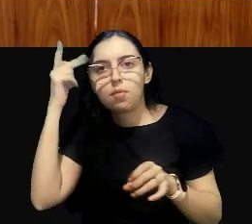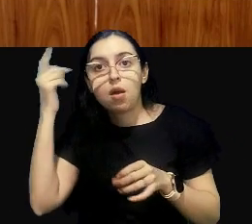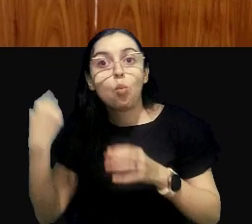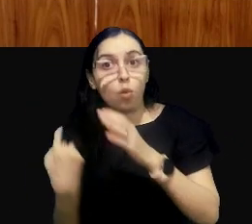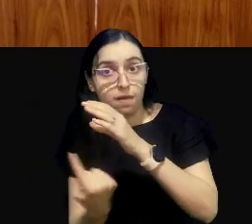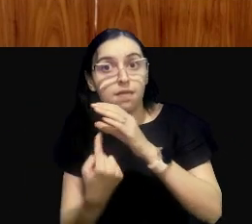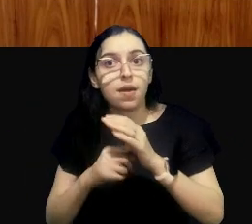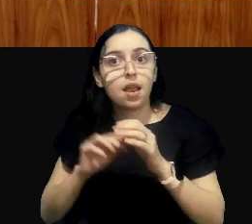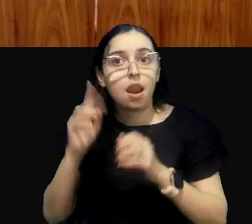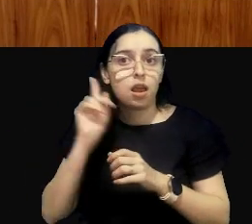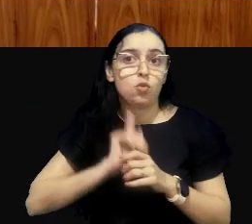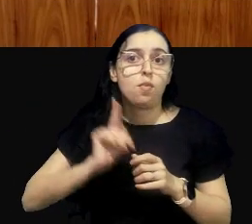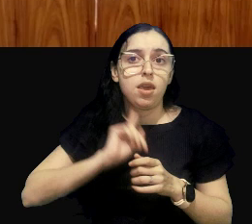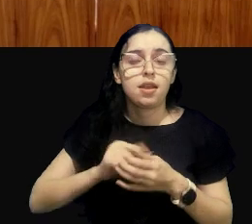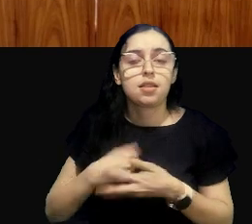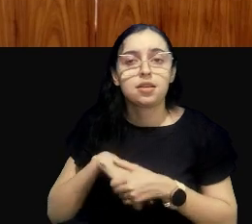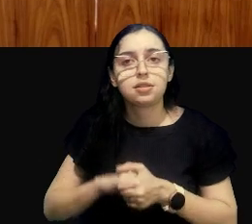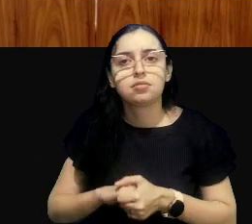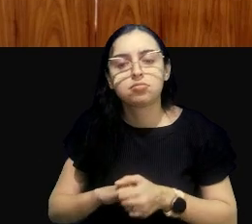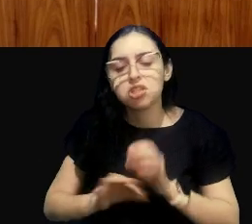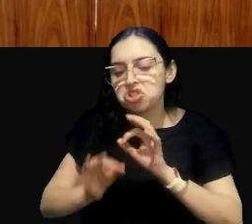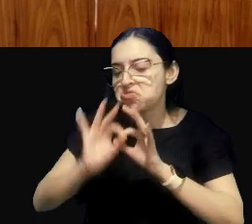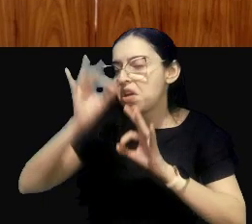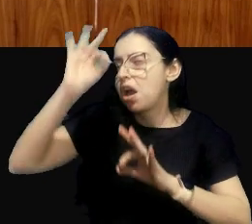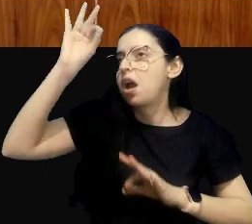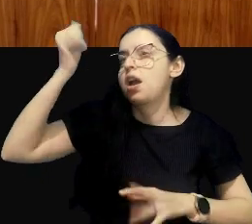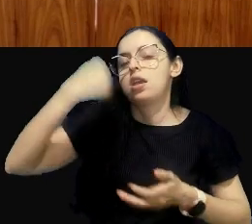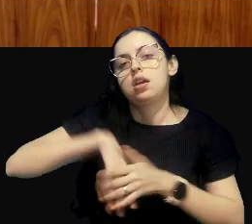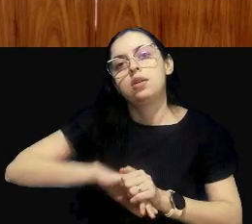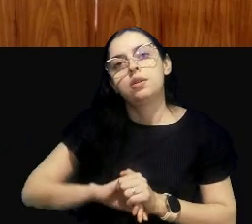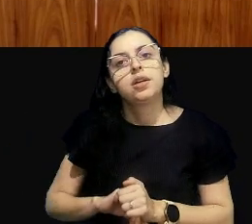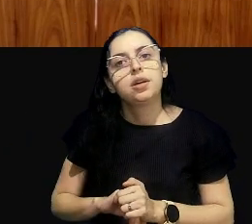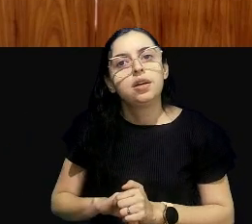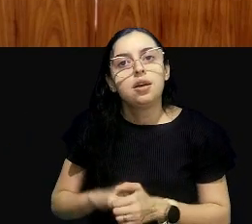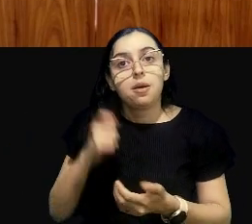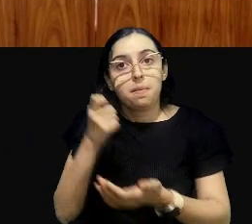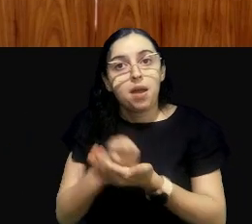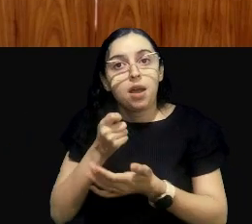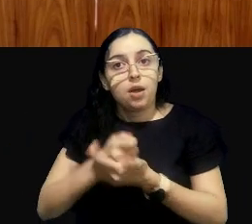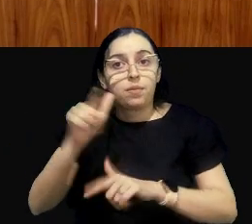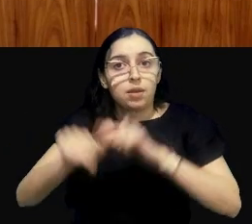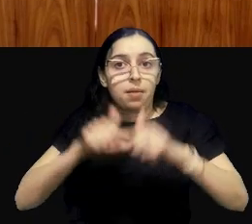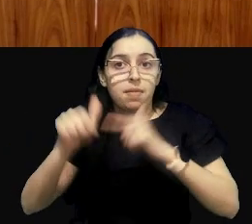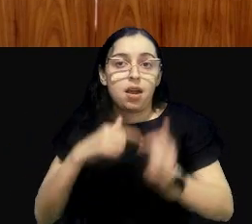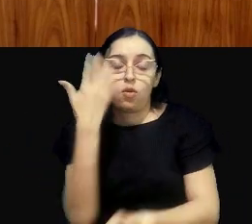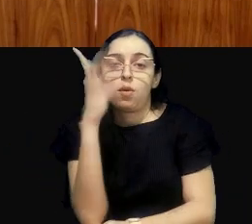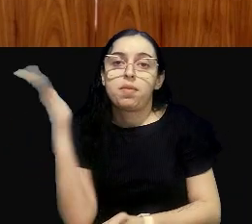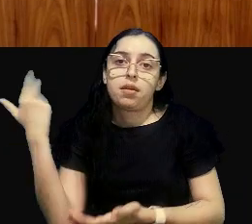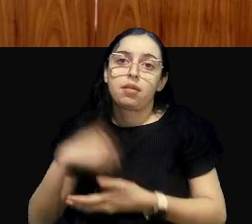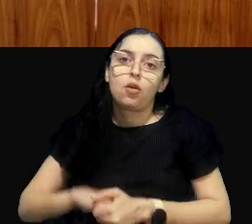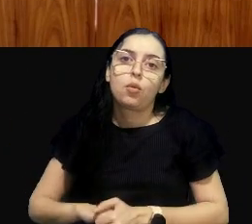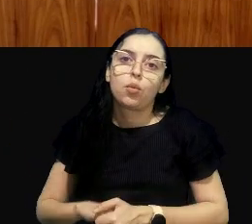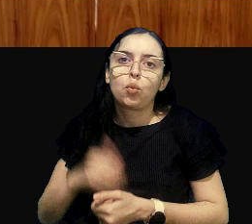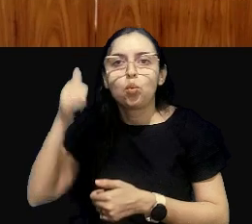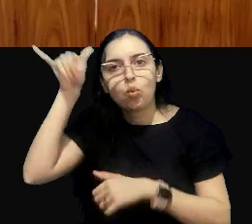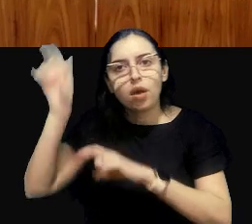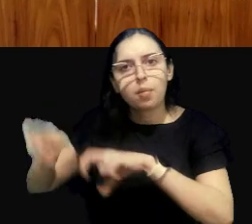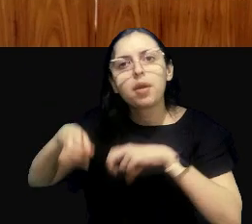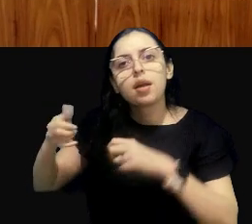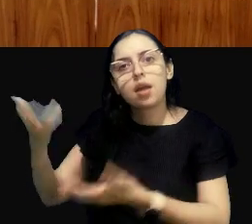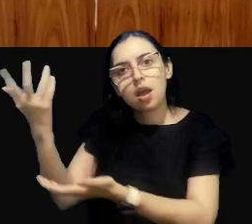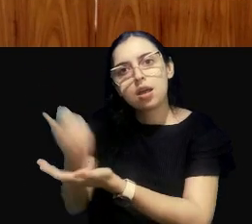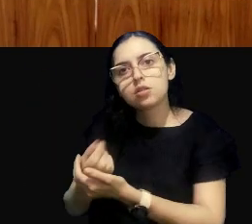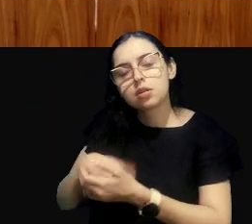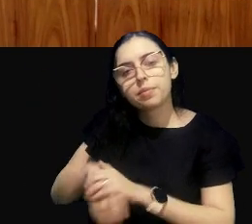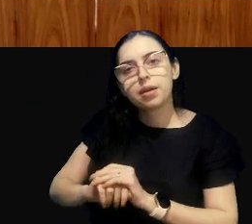E lá é um dos locais mais avançados em relação a esse pagamento por serviços ambientais. O produtor rural, ele recebe